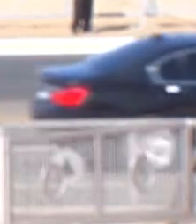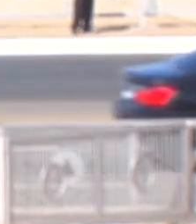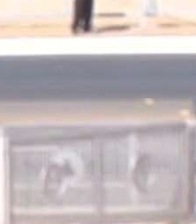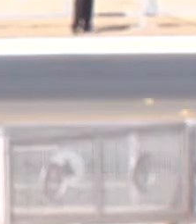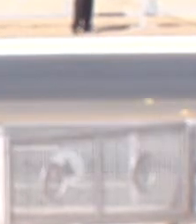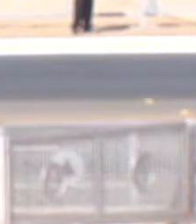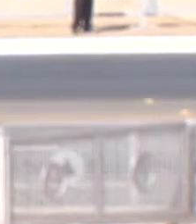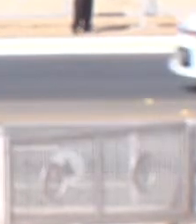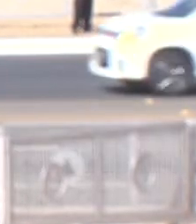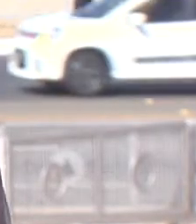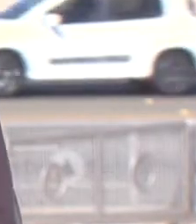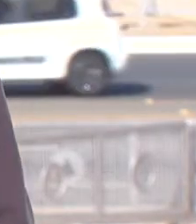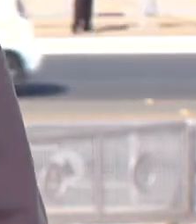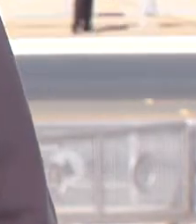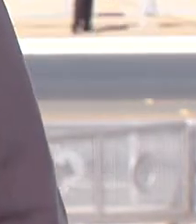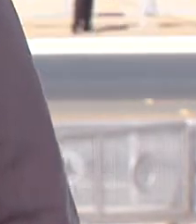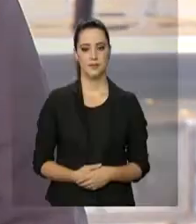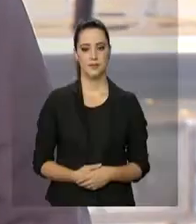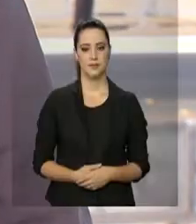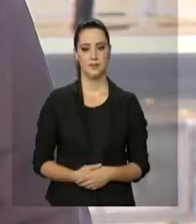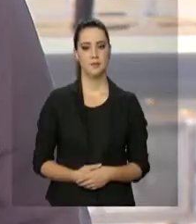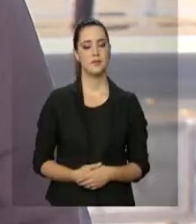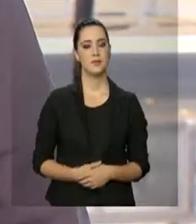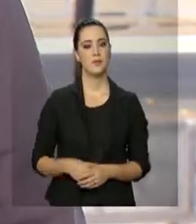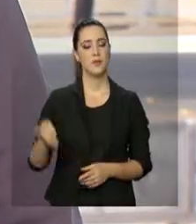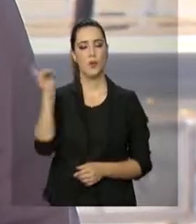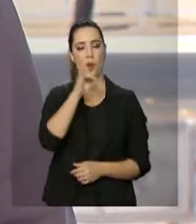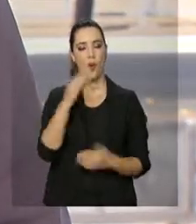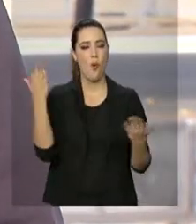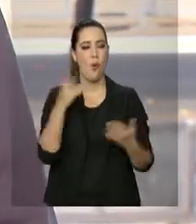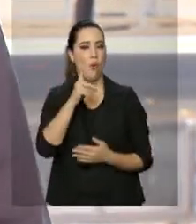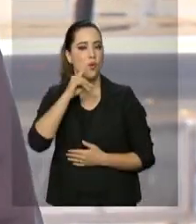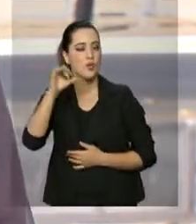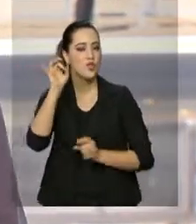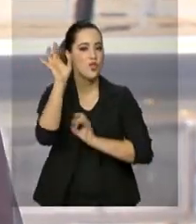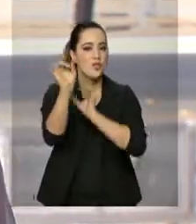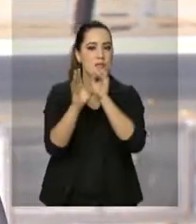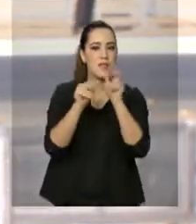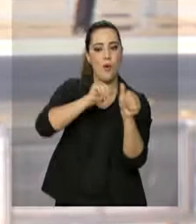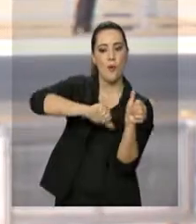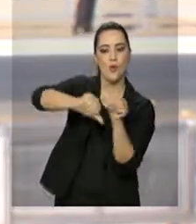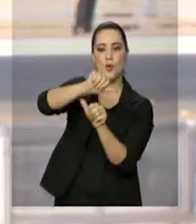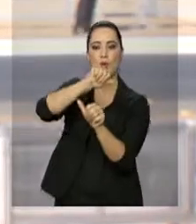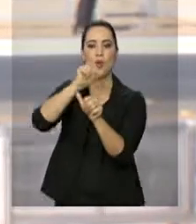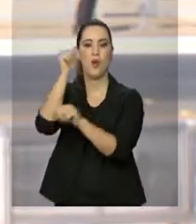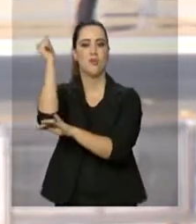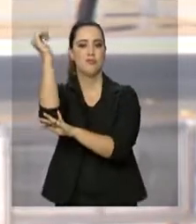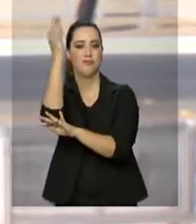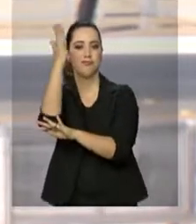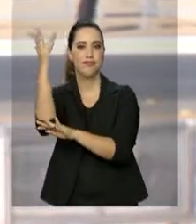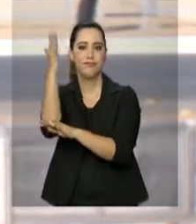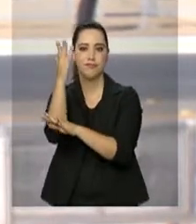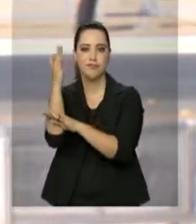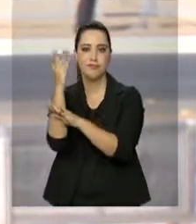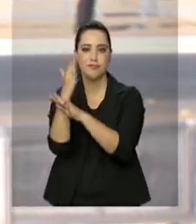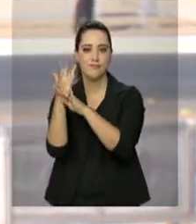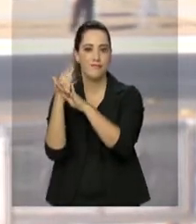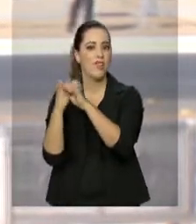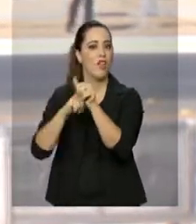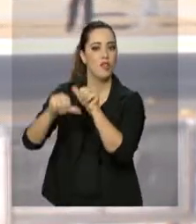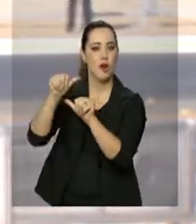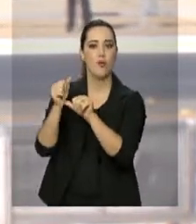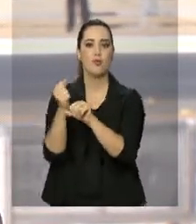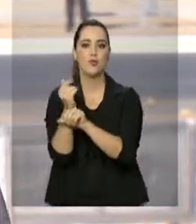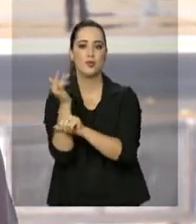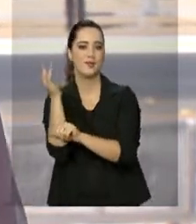é dia de mais uma cerimônia da troca da bandeira na Praça dos Três Poderes. Esta cerimônia ocorre sempre